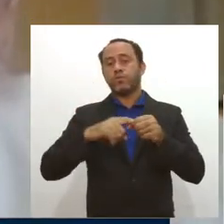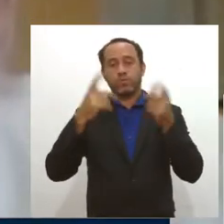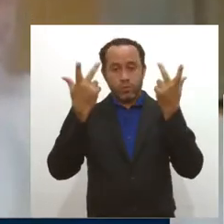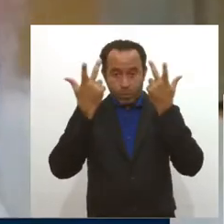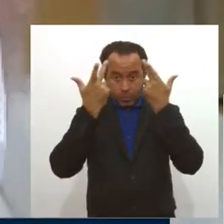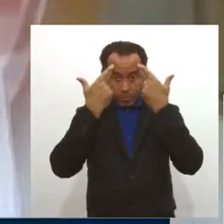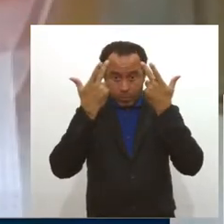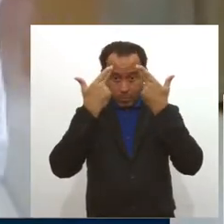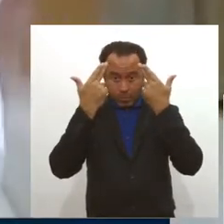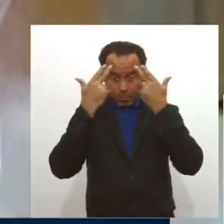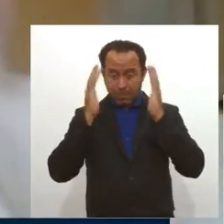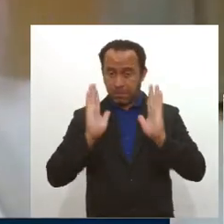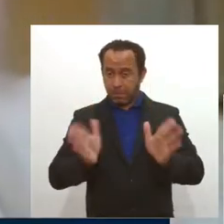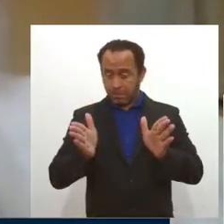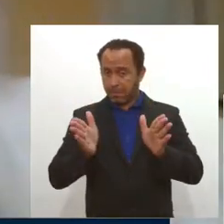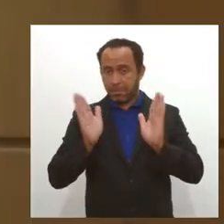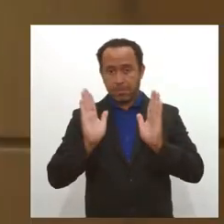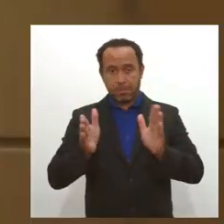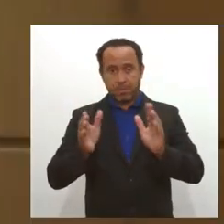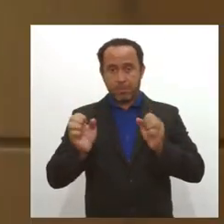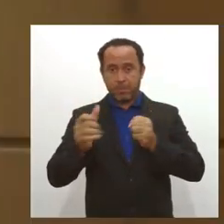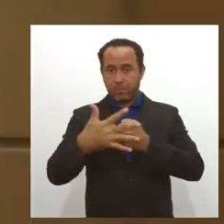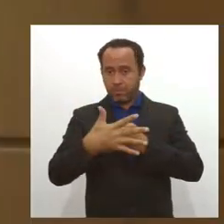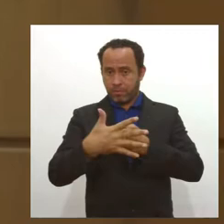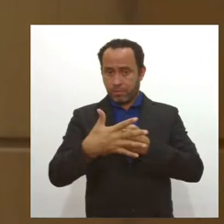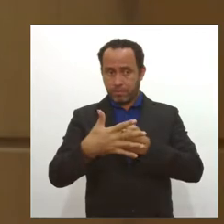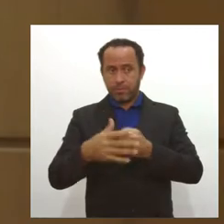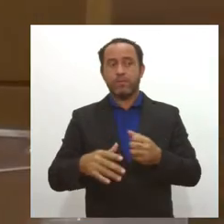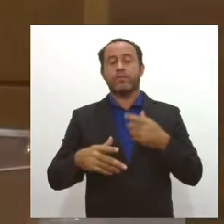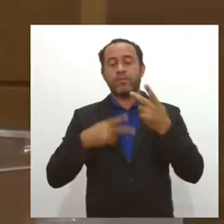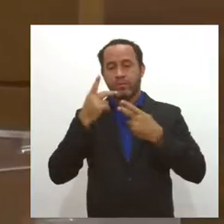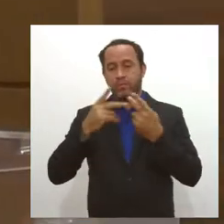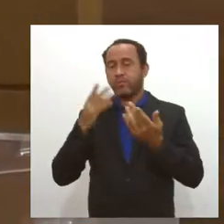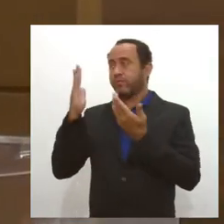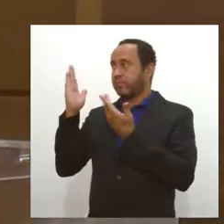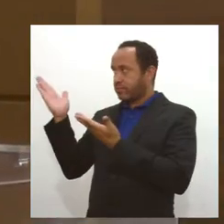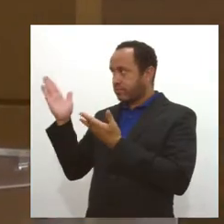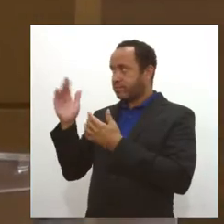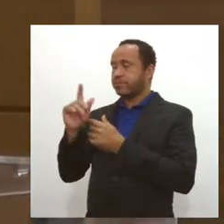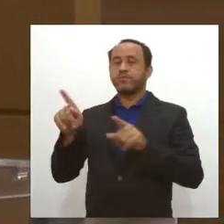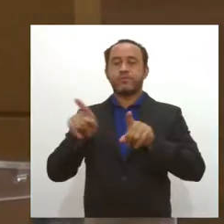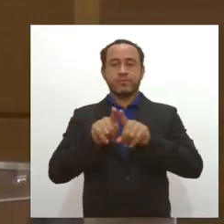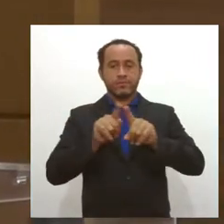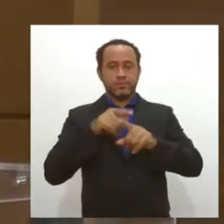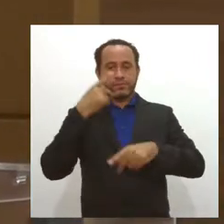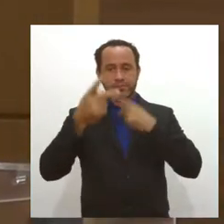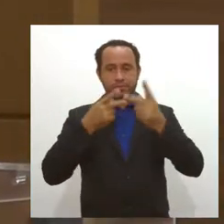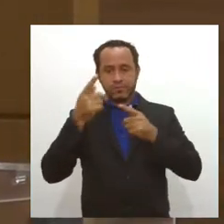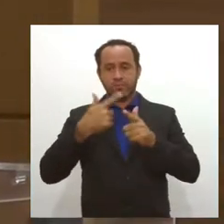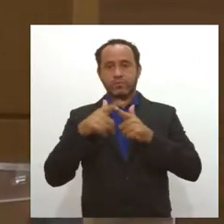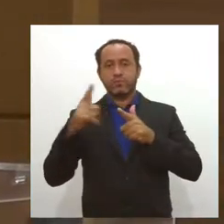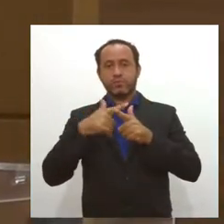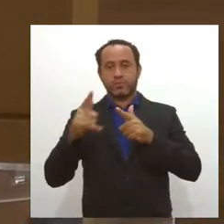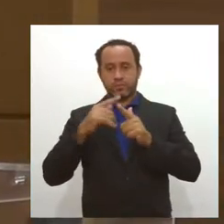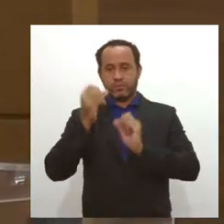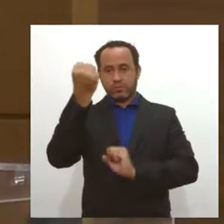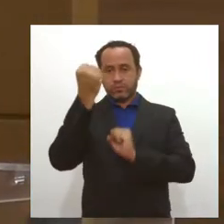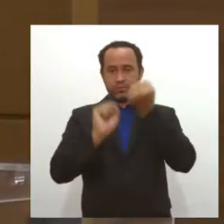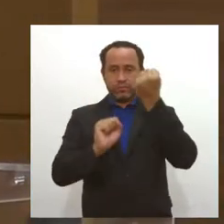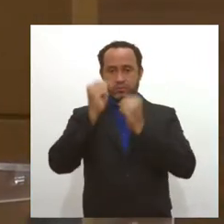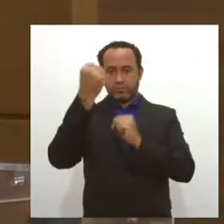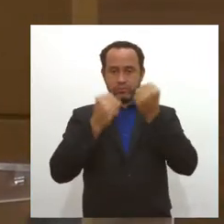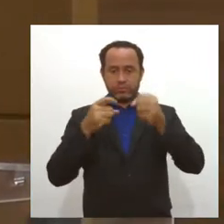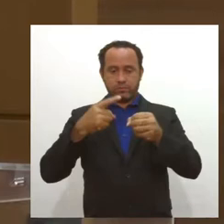adequadas para o enfrentamento da pandemia. Em sua fala, o deputado Geórgio Passos relatou a situação de uma fábrica instalada no